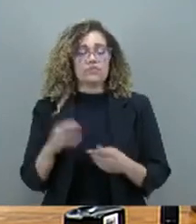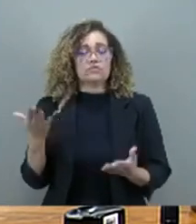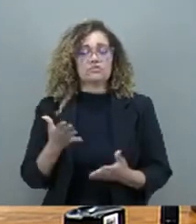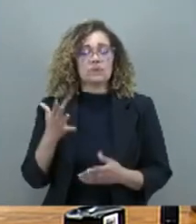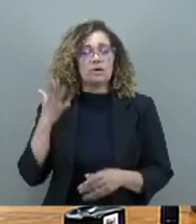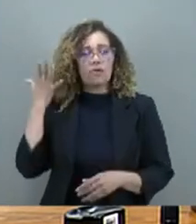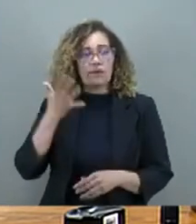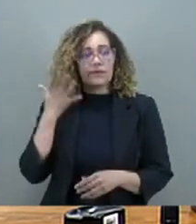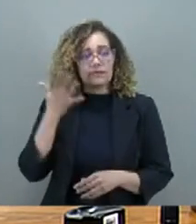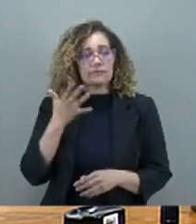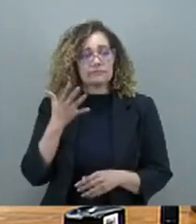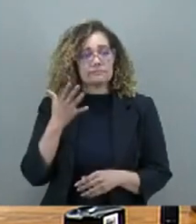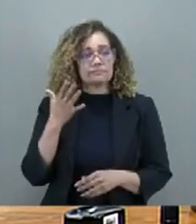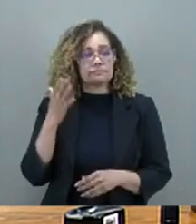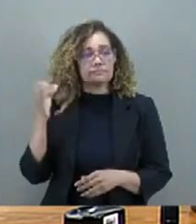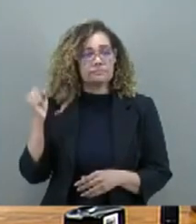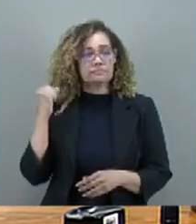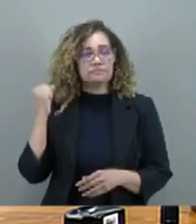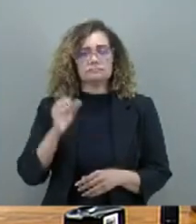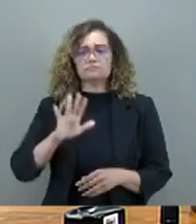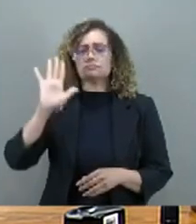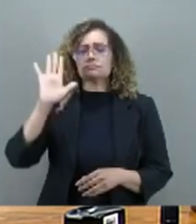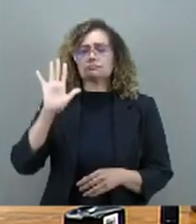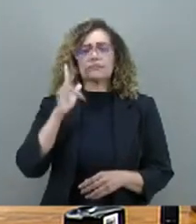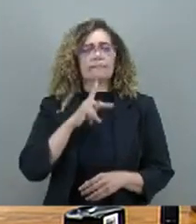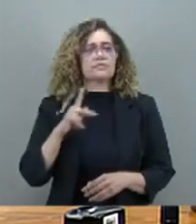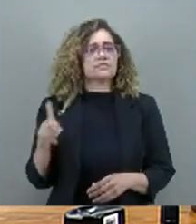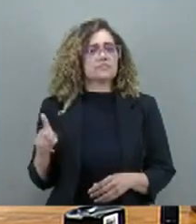a senadora... Pela ordem, presidente.